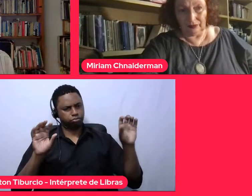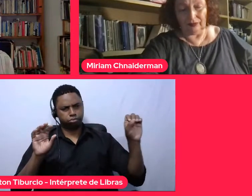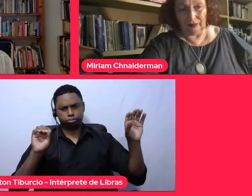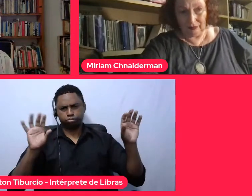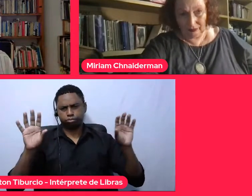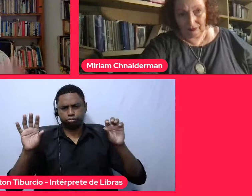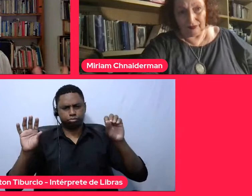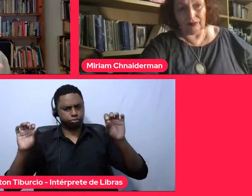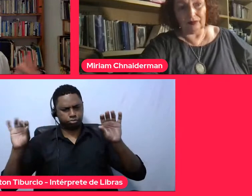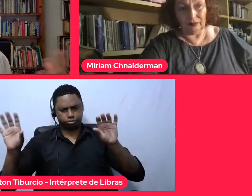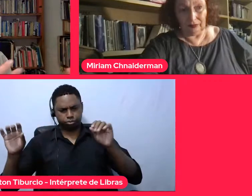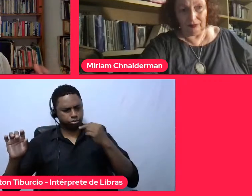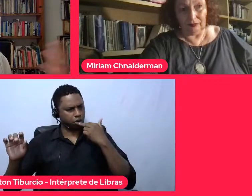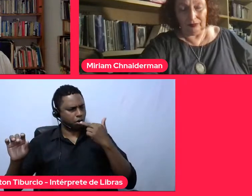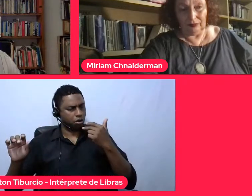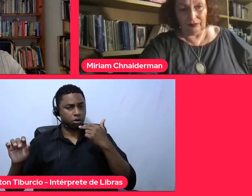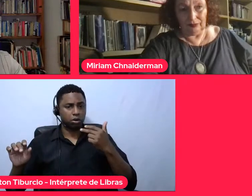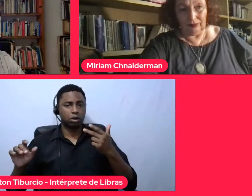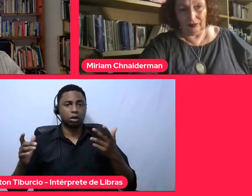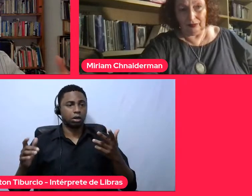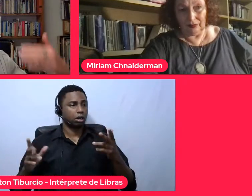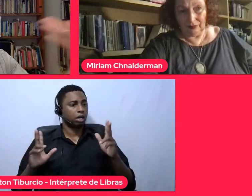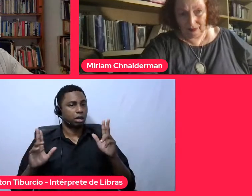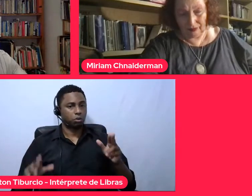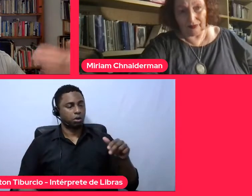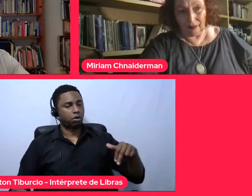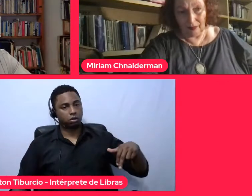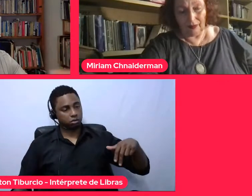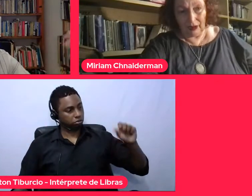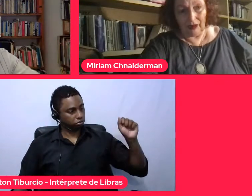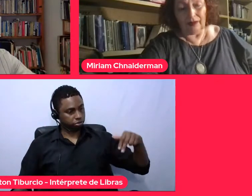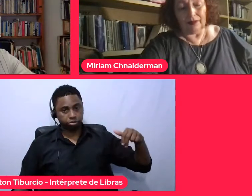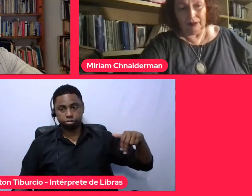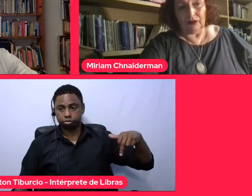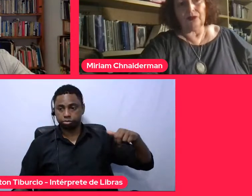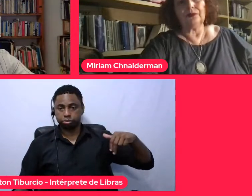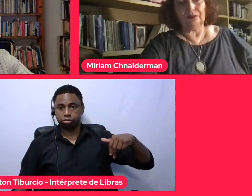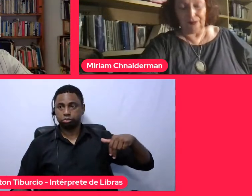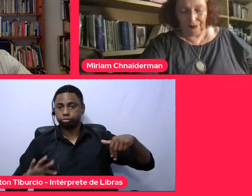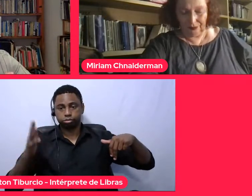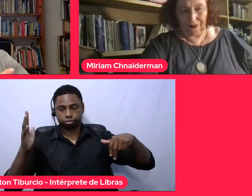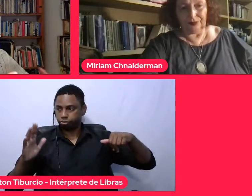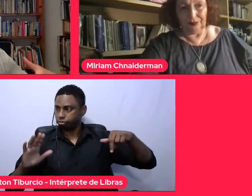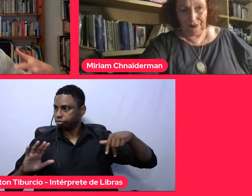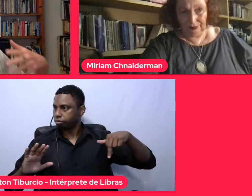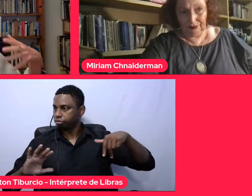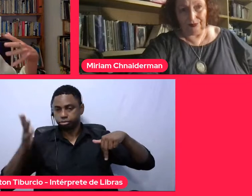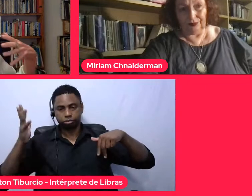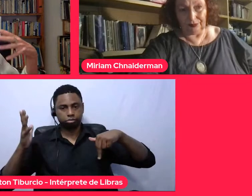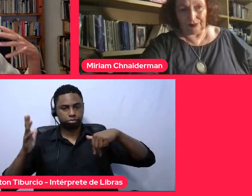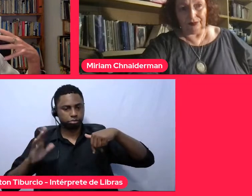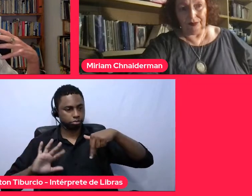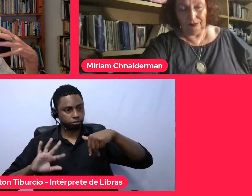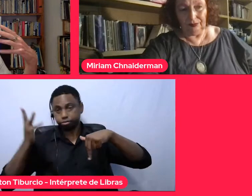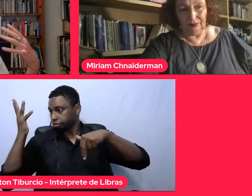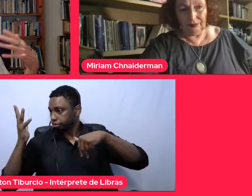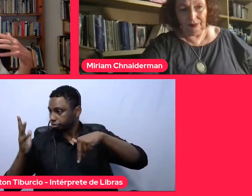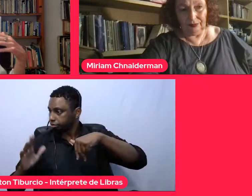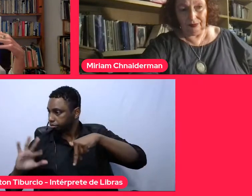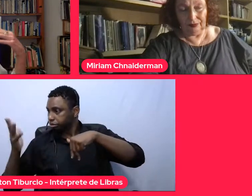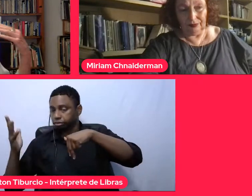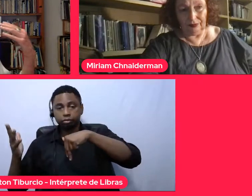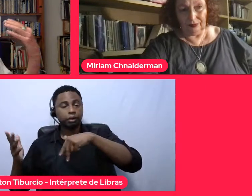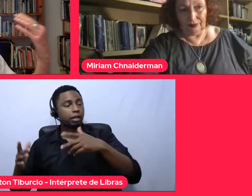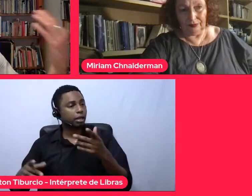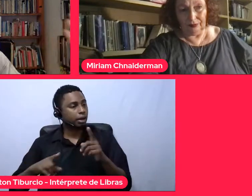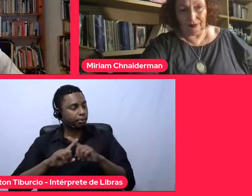linguísticos, é como se você estivesse andando na rua em que vão acontecendo coisas. e a nossa